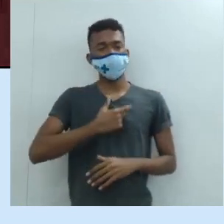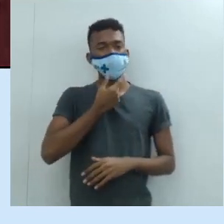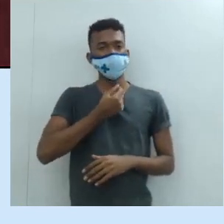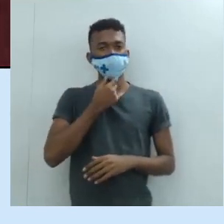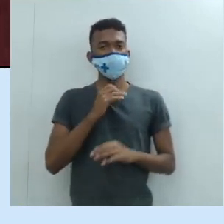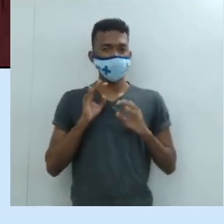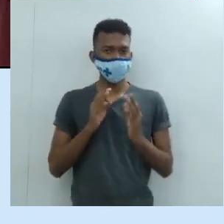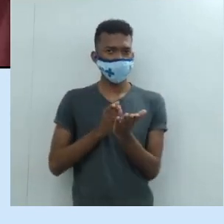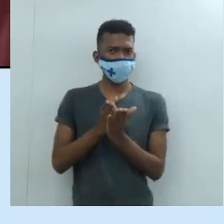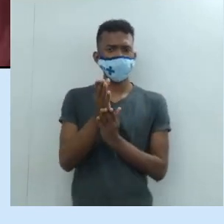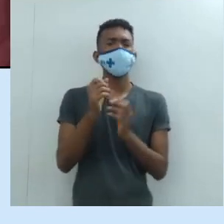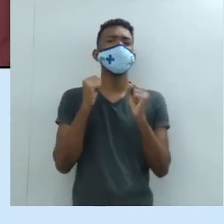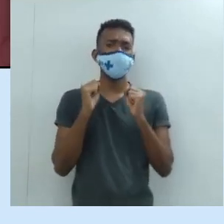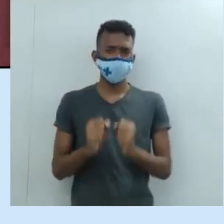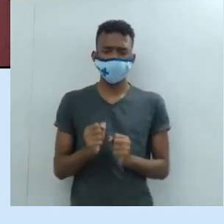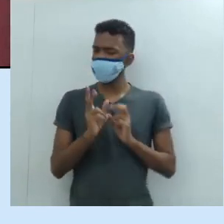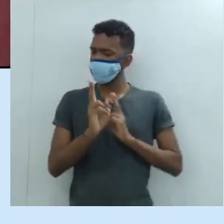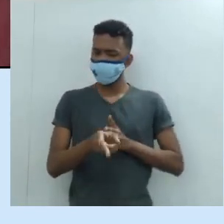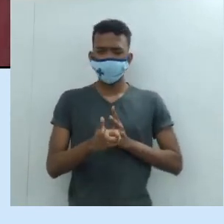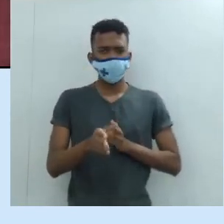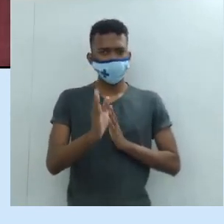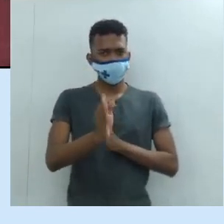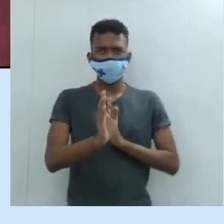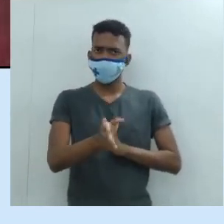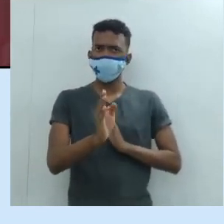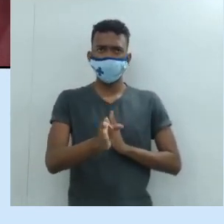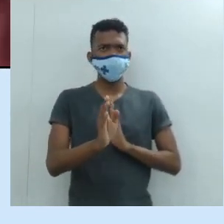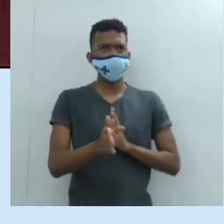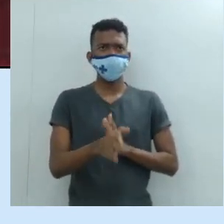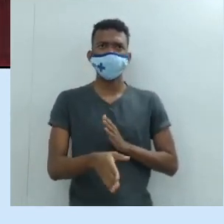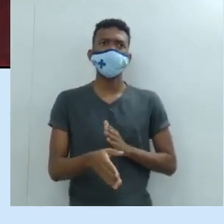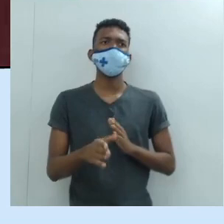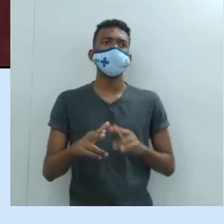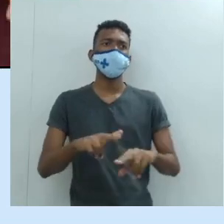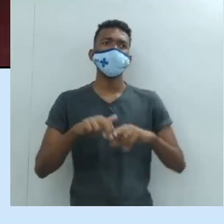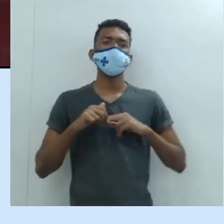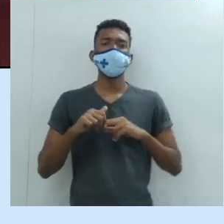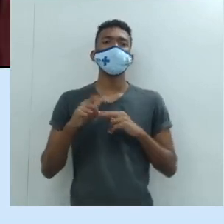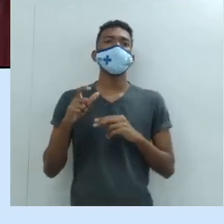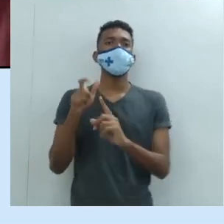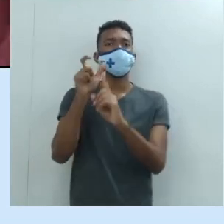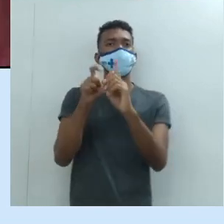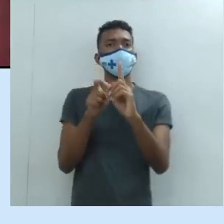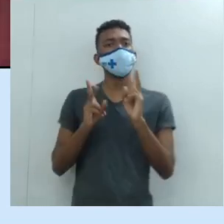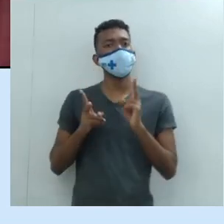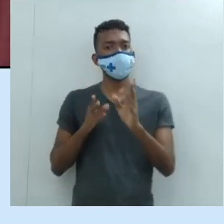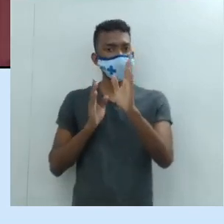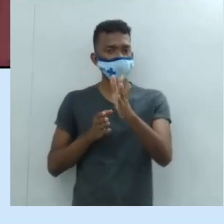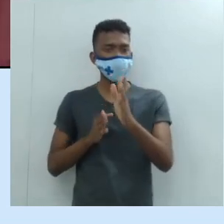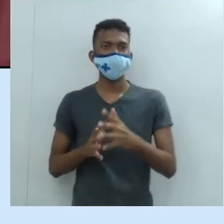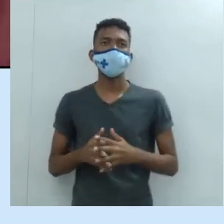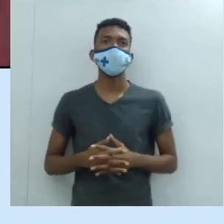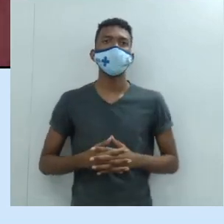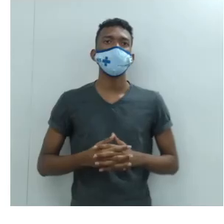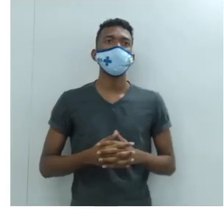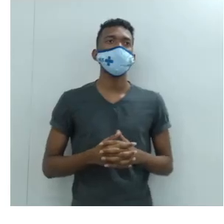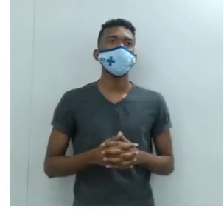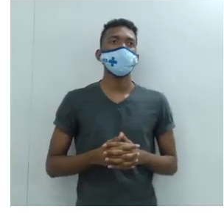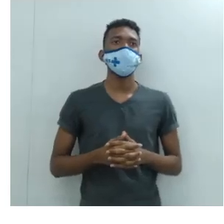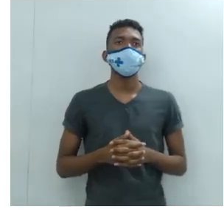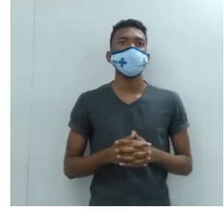deve seguir sempre as vias passadas pelos grandes personagens. Então,